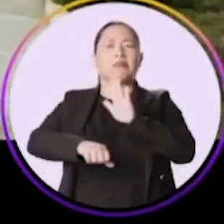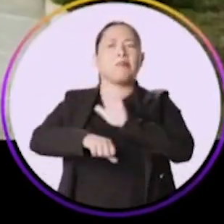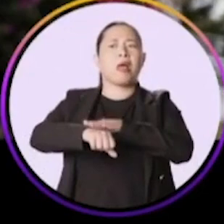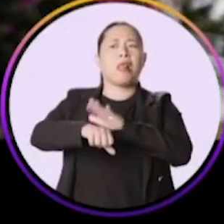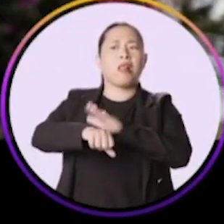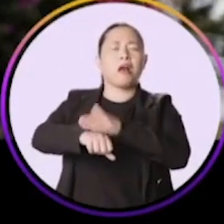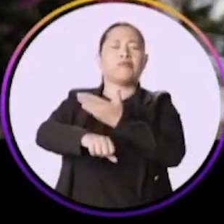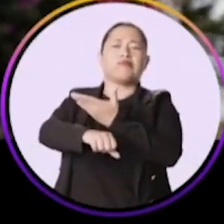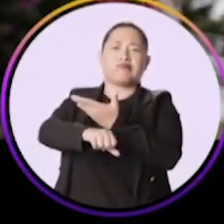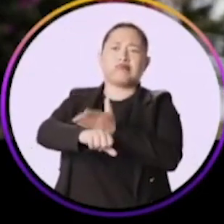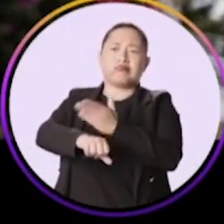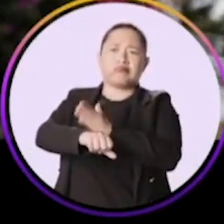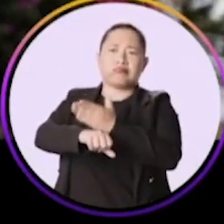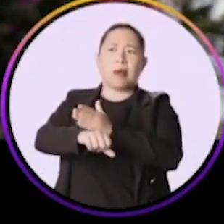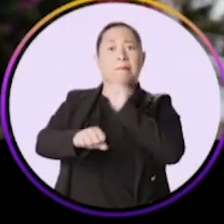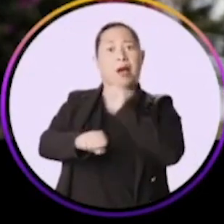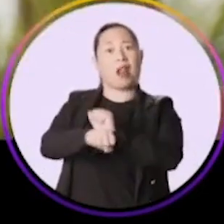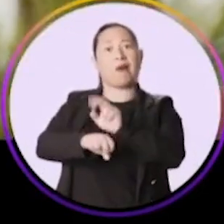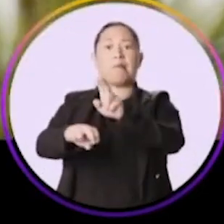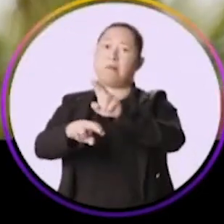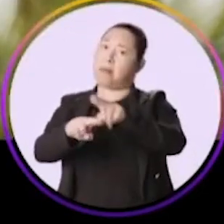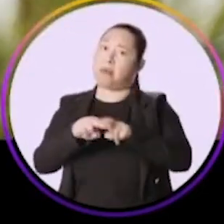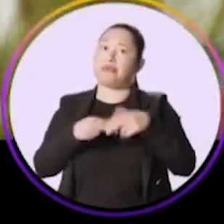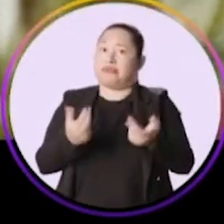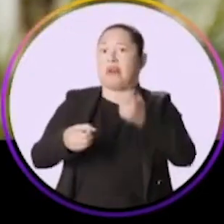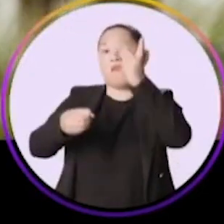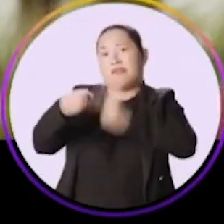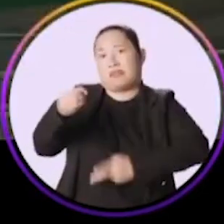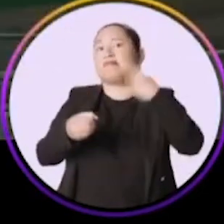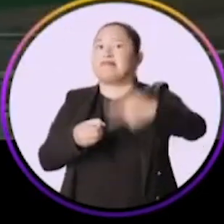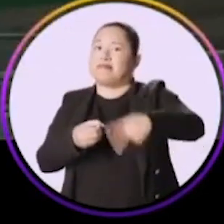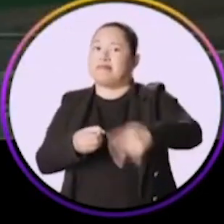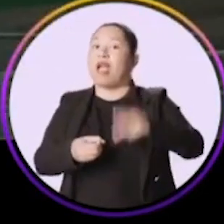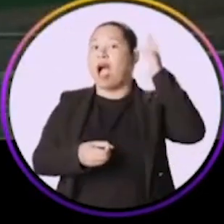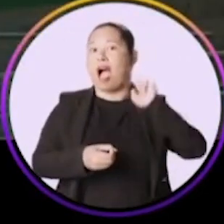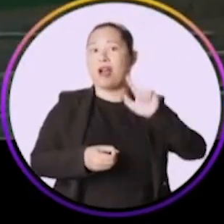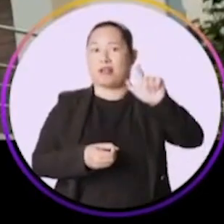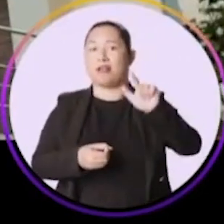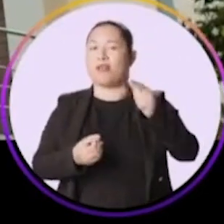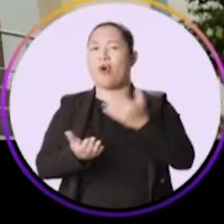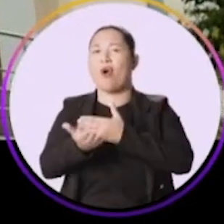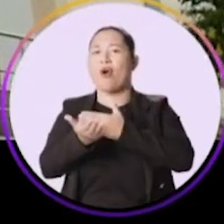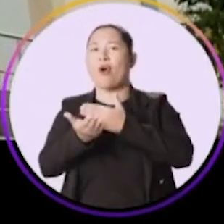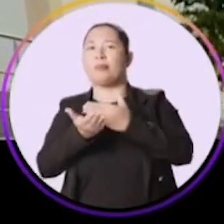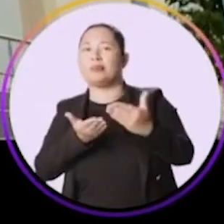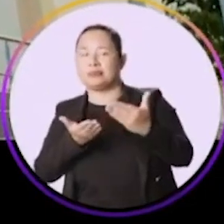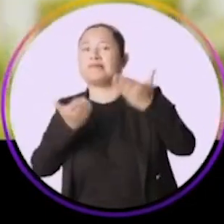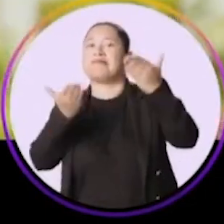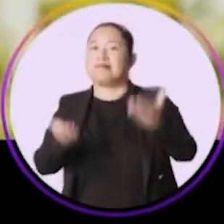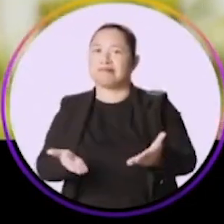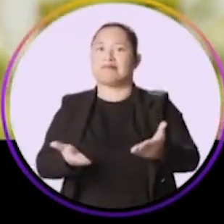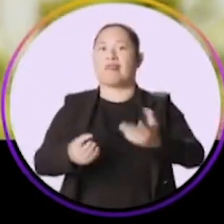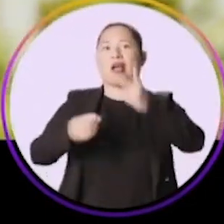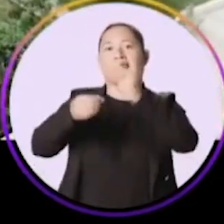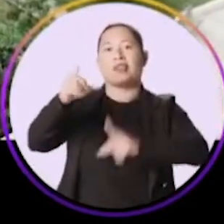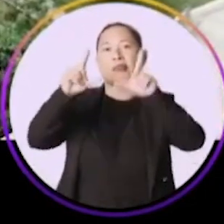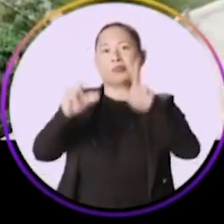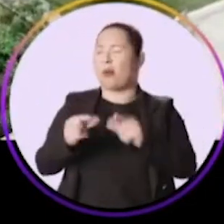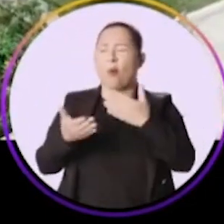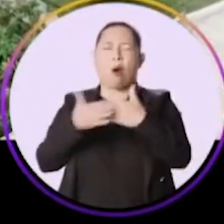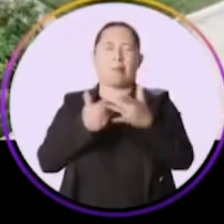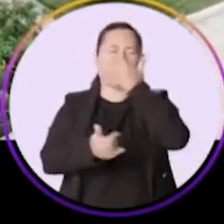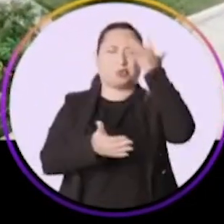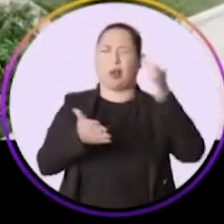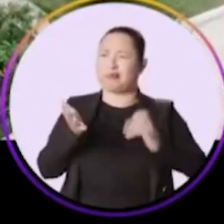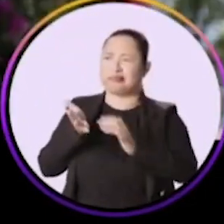tempo a gente fez esse treinamento, mas teve que parar por conta da violência que tinha aqui. Raquel veio, reduziu a violência. Hoje qualquer um sobe aqui